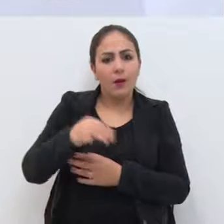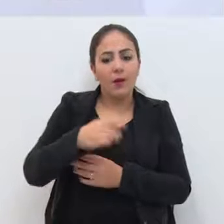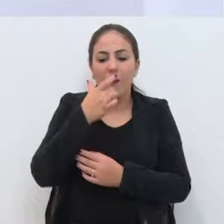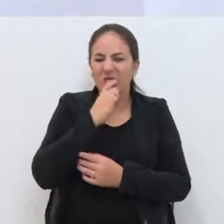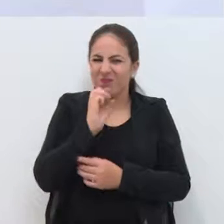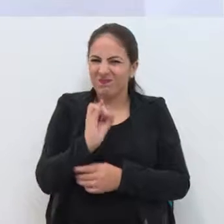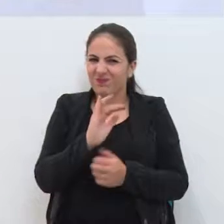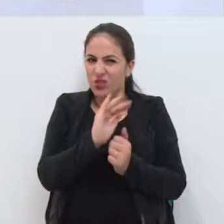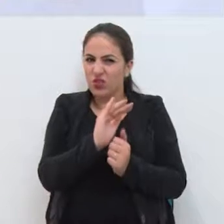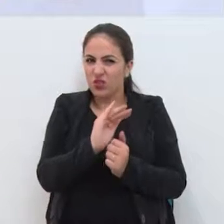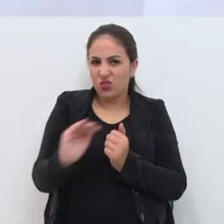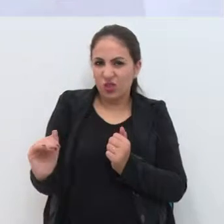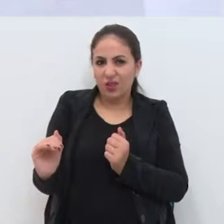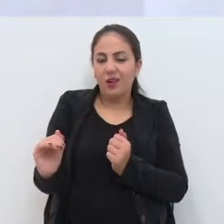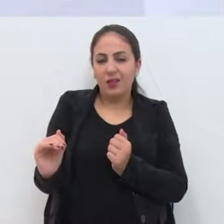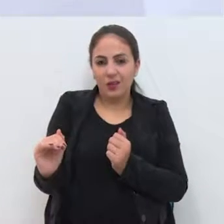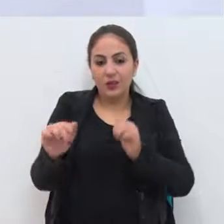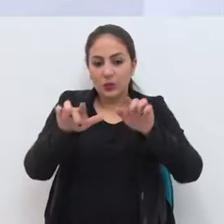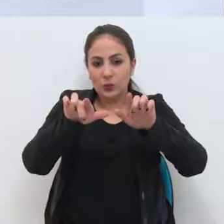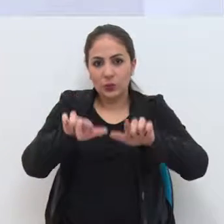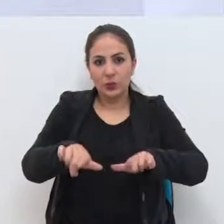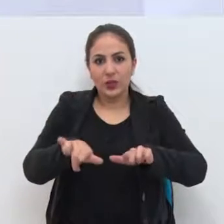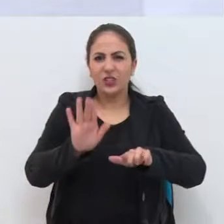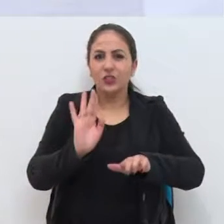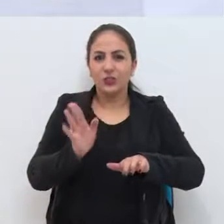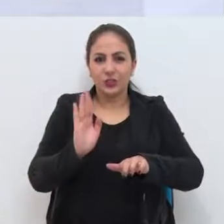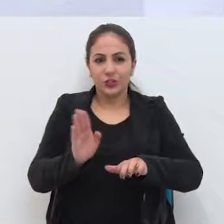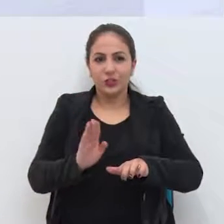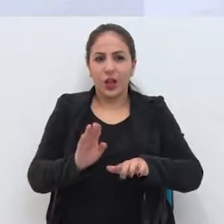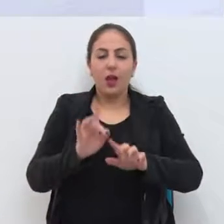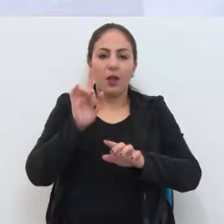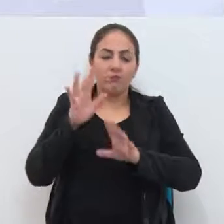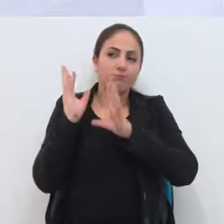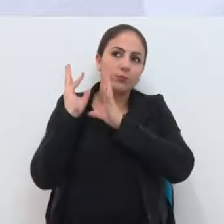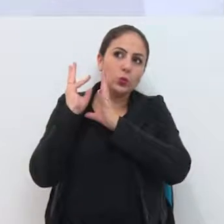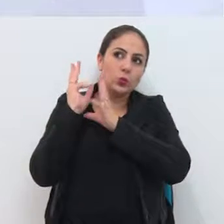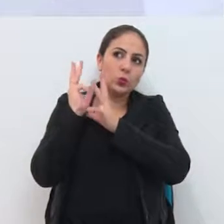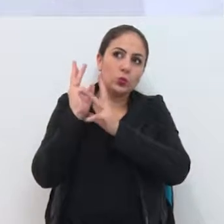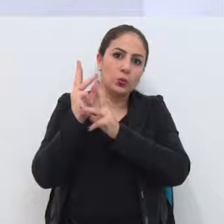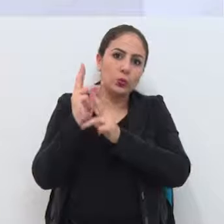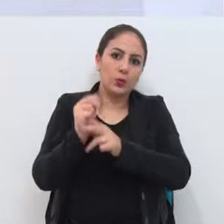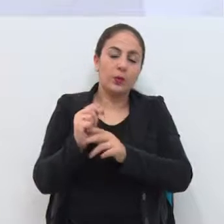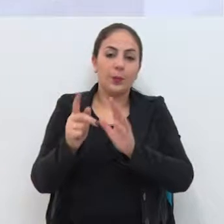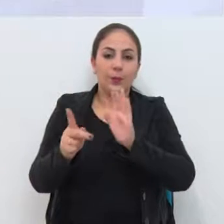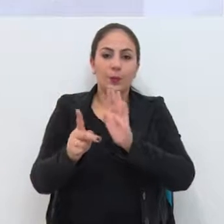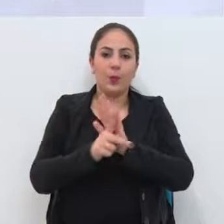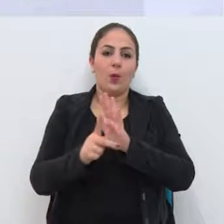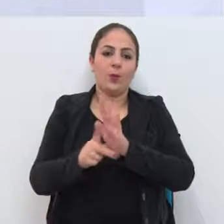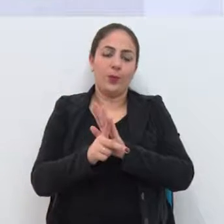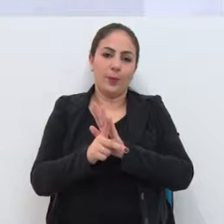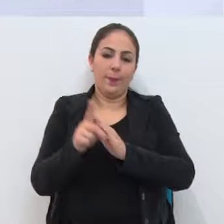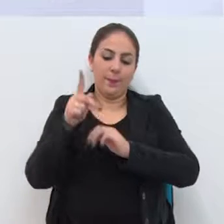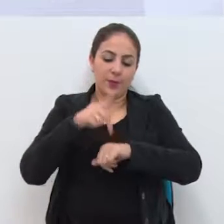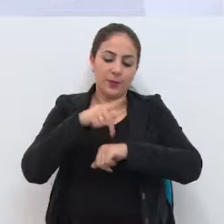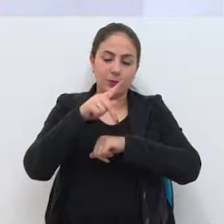a retirada desse ponto que já se tornou histórico para o passo fundo,